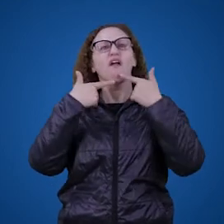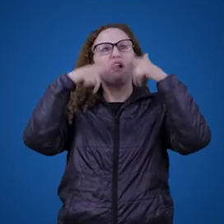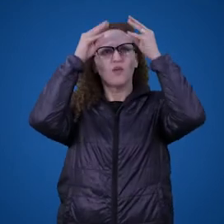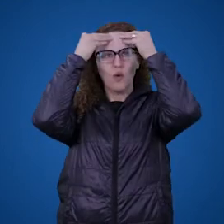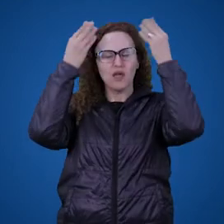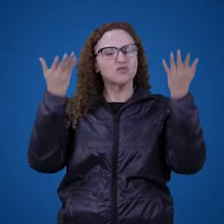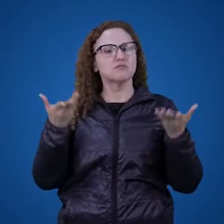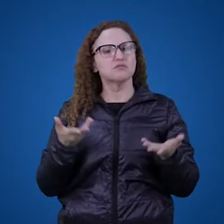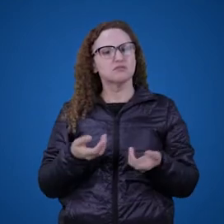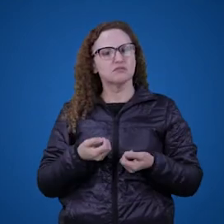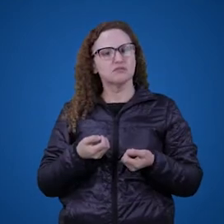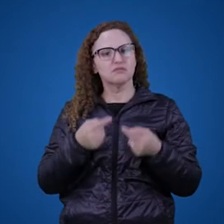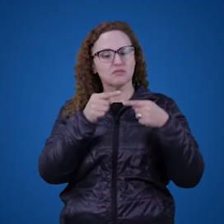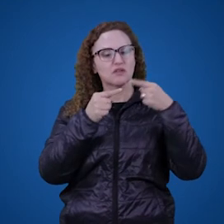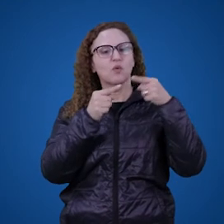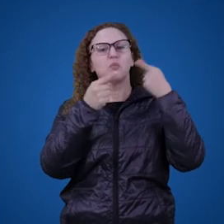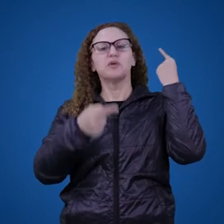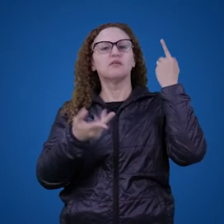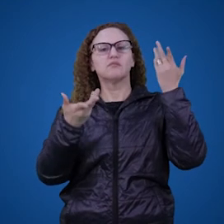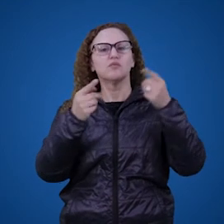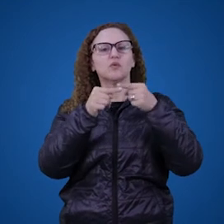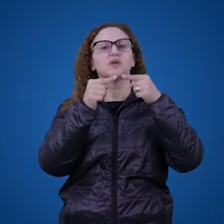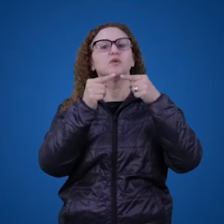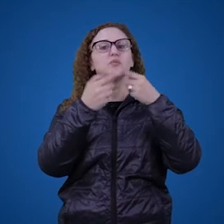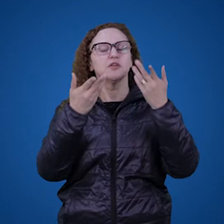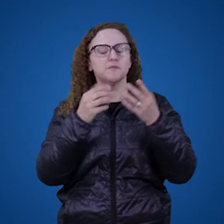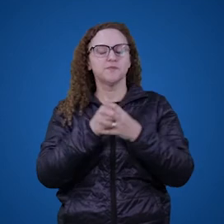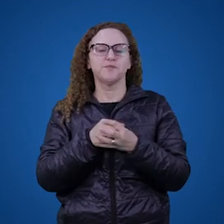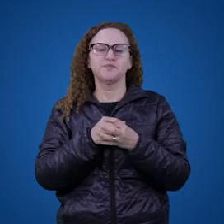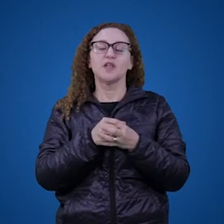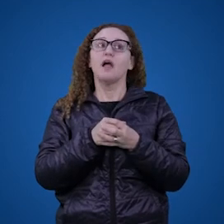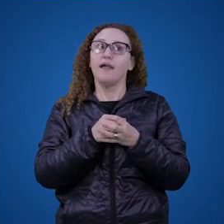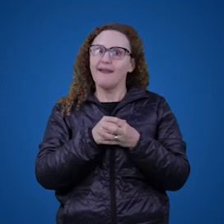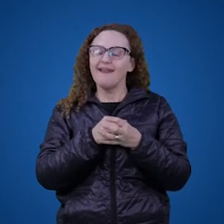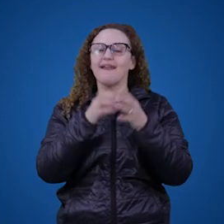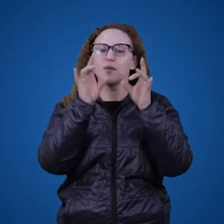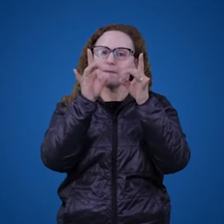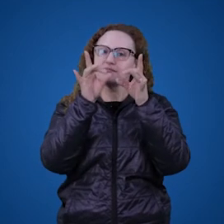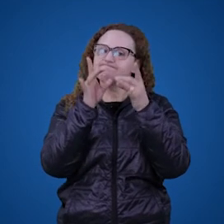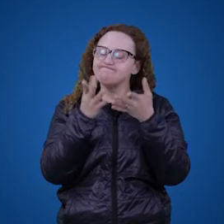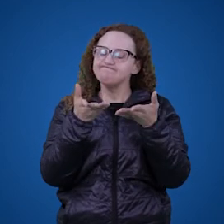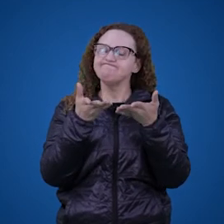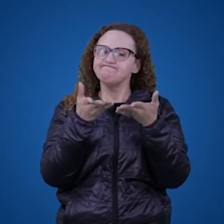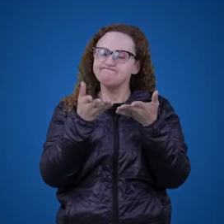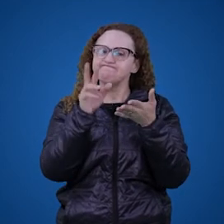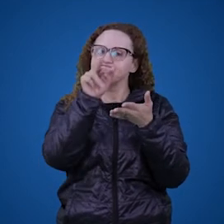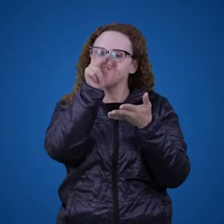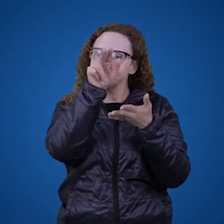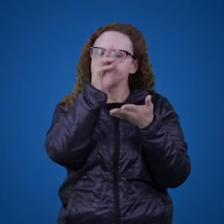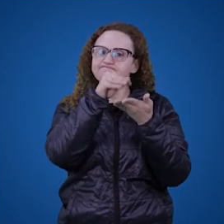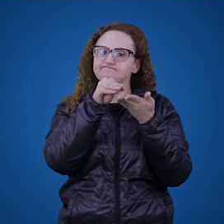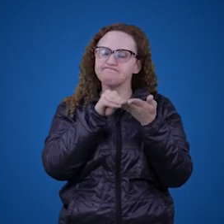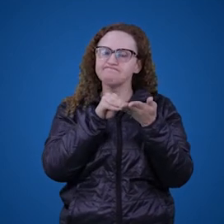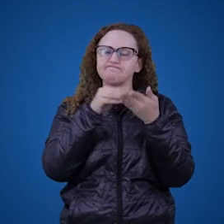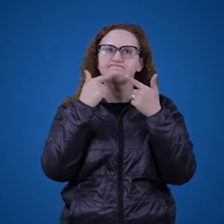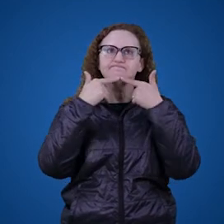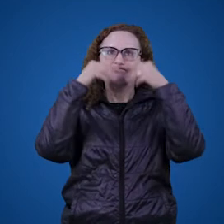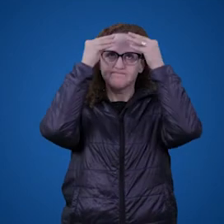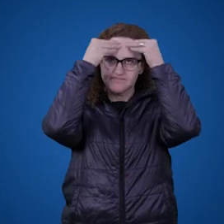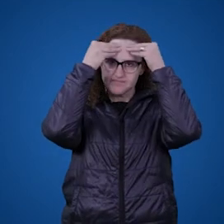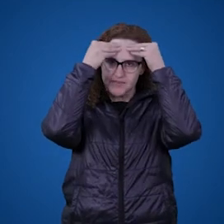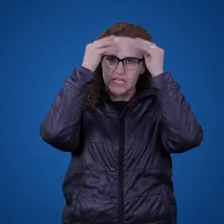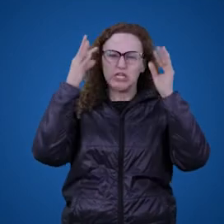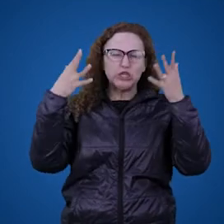linguagem? O Wittgenstein pensava que a linguagem era uma espécie de jogo. Então, todos, toda a